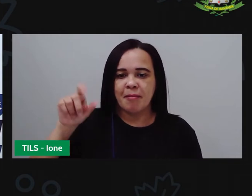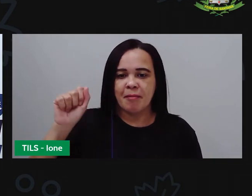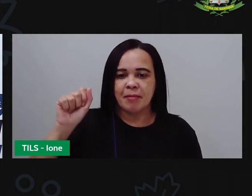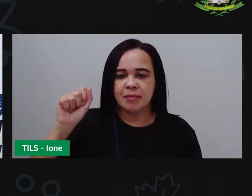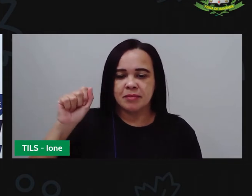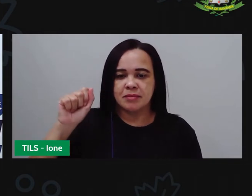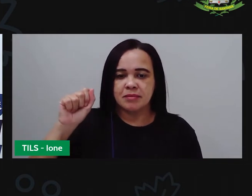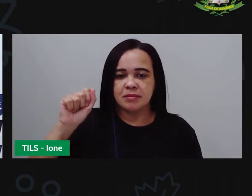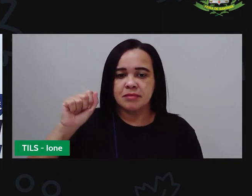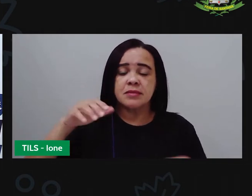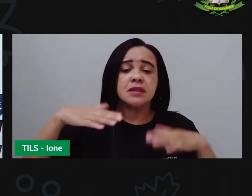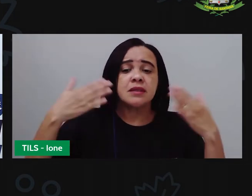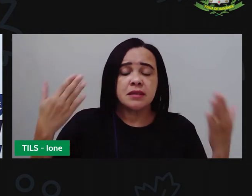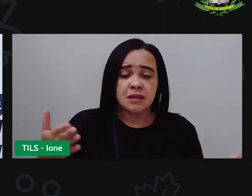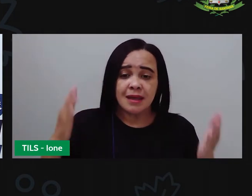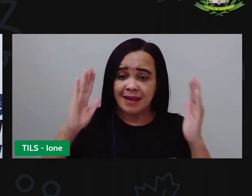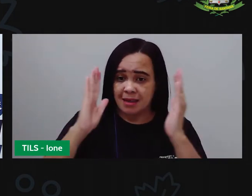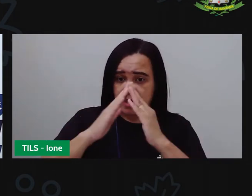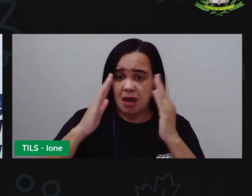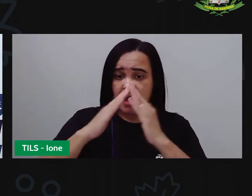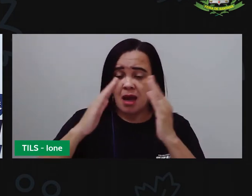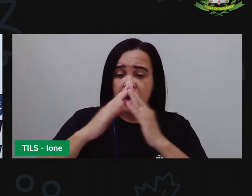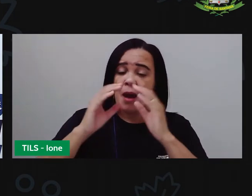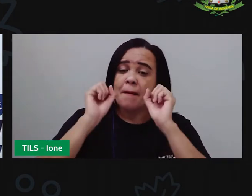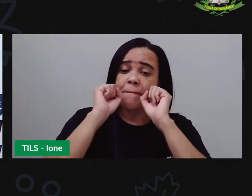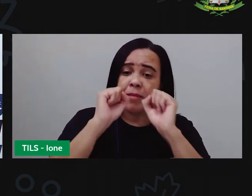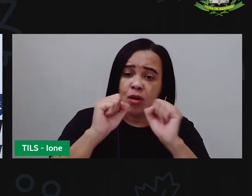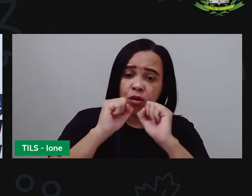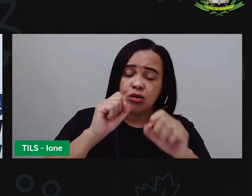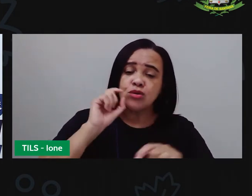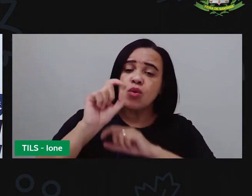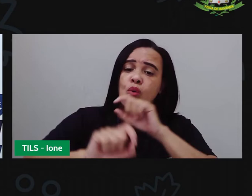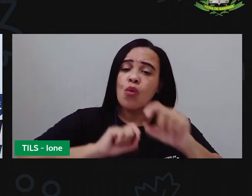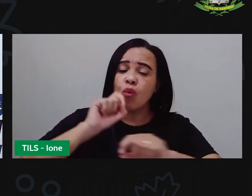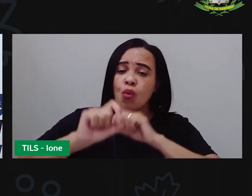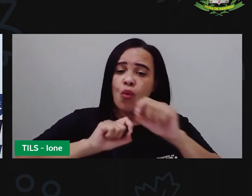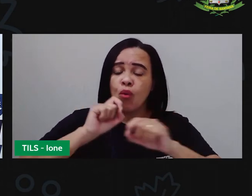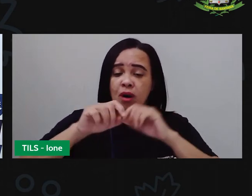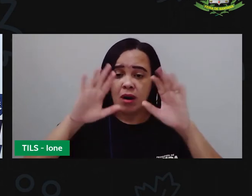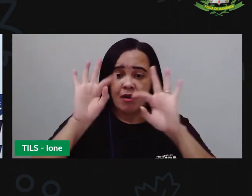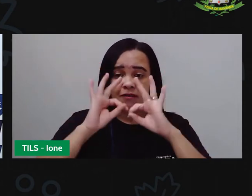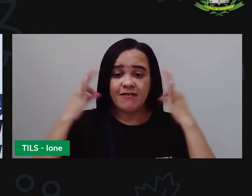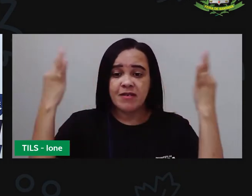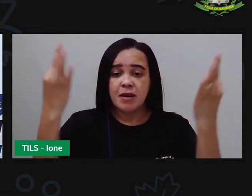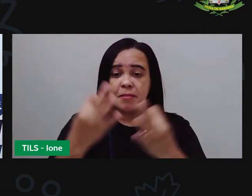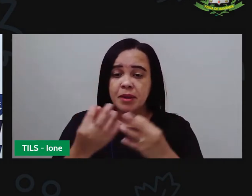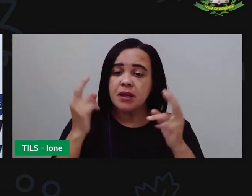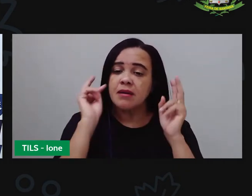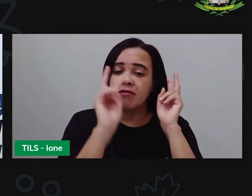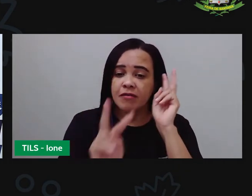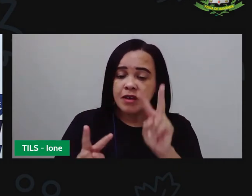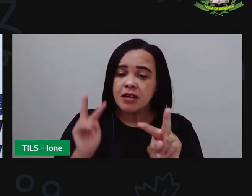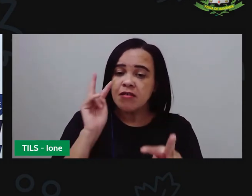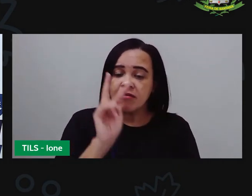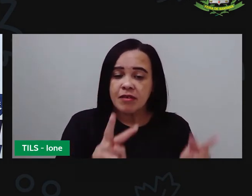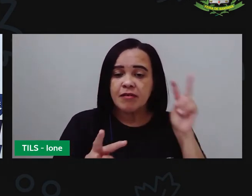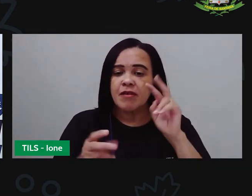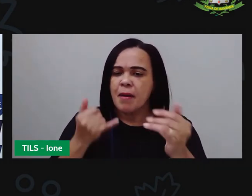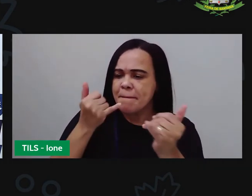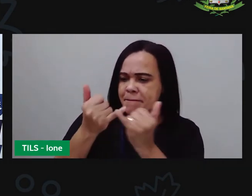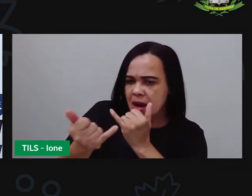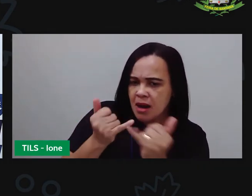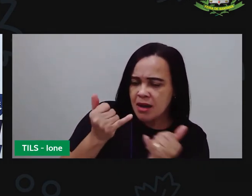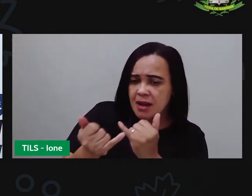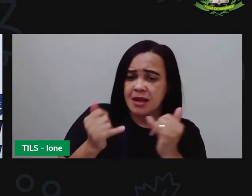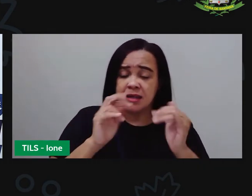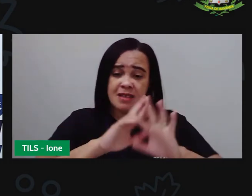Aí em casa você pode fazer essa dinâmica com seus familiares e observando o que tem de parecido, o que tem